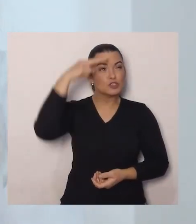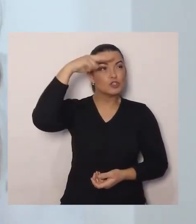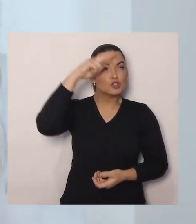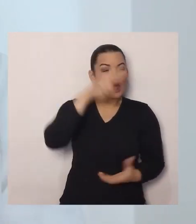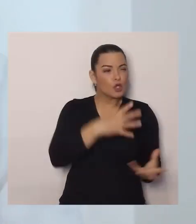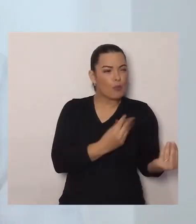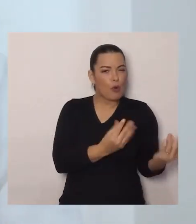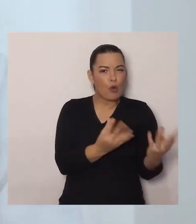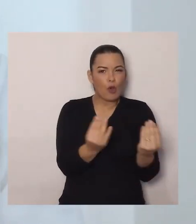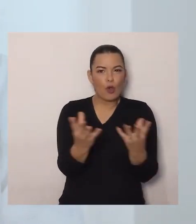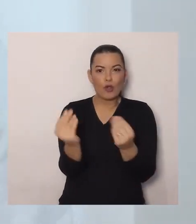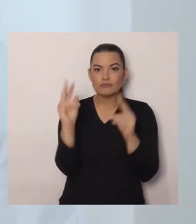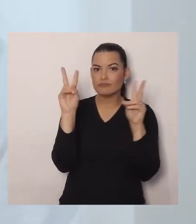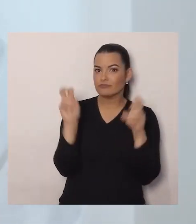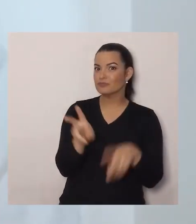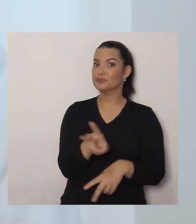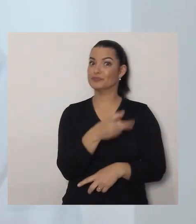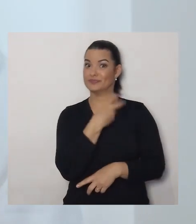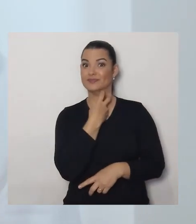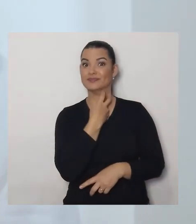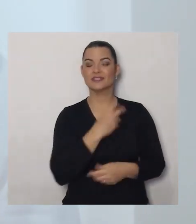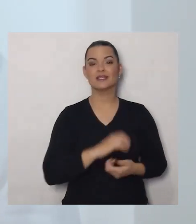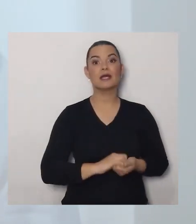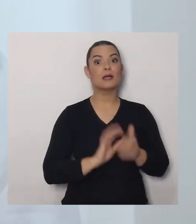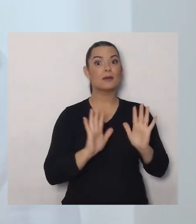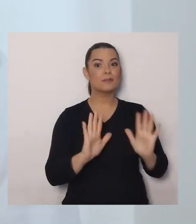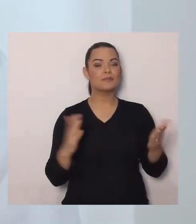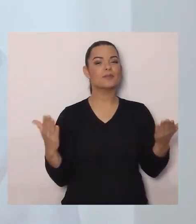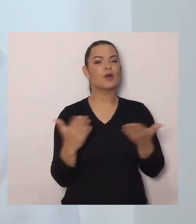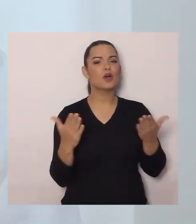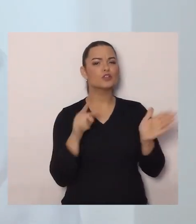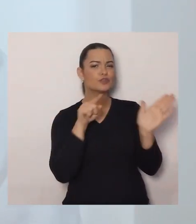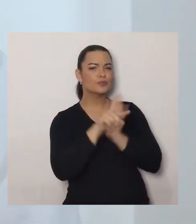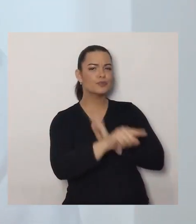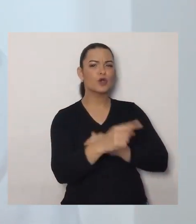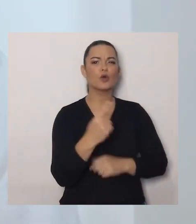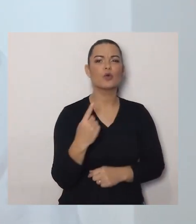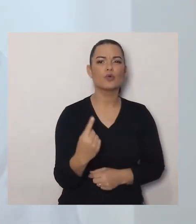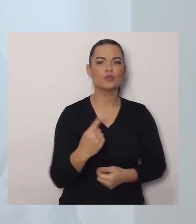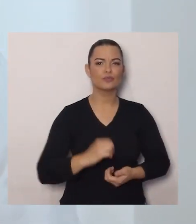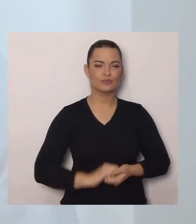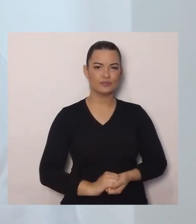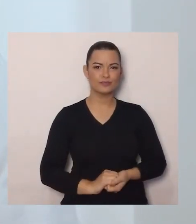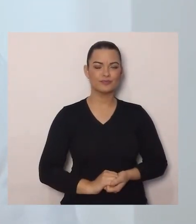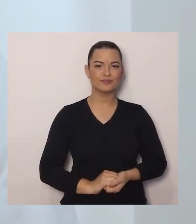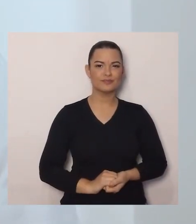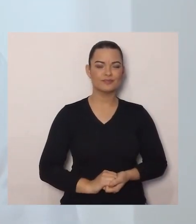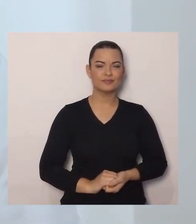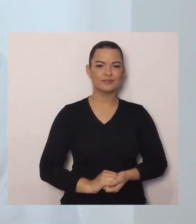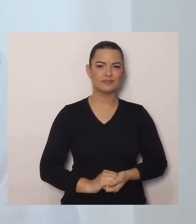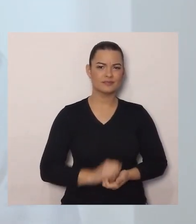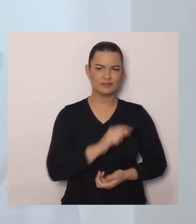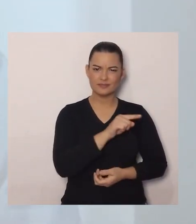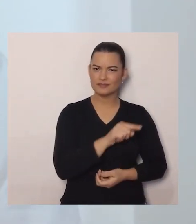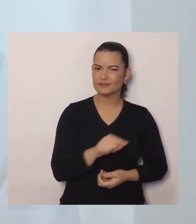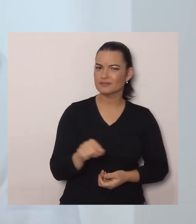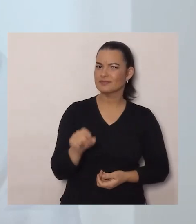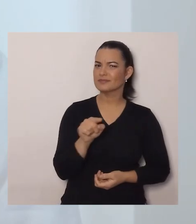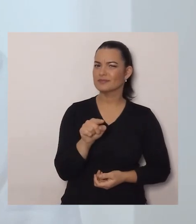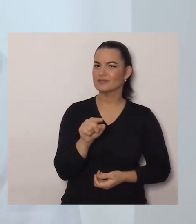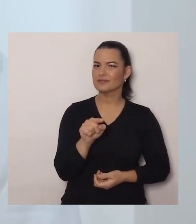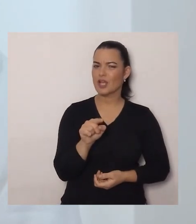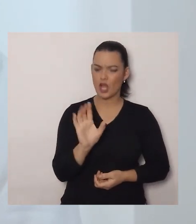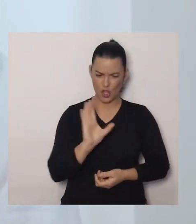histórias sobre morcegos. Mas hoje eu tenho uma pergunta pra fazer pra você. Você